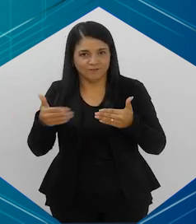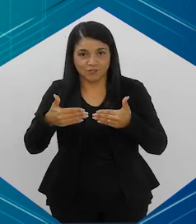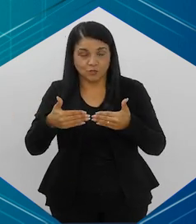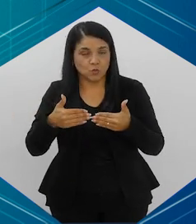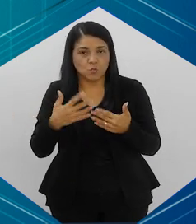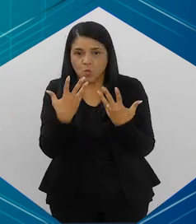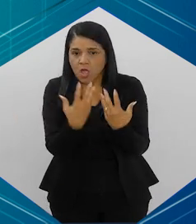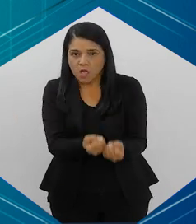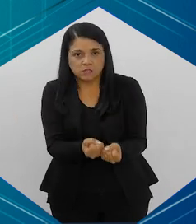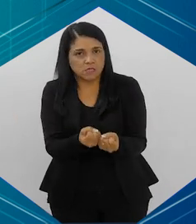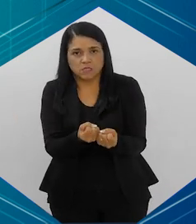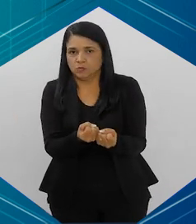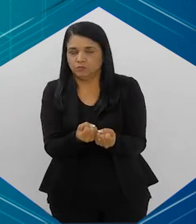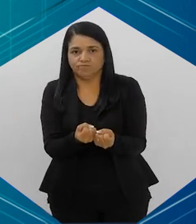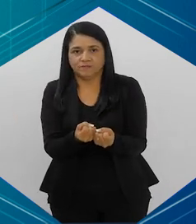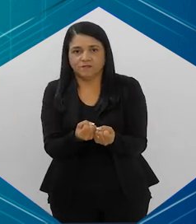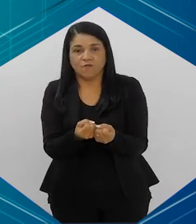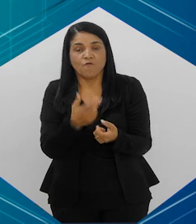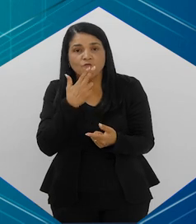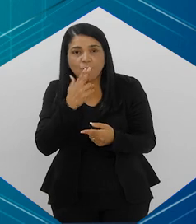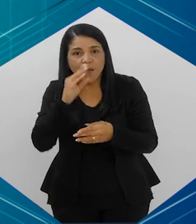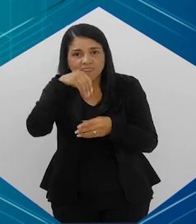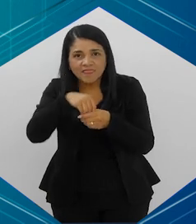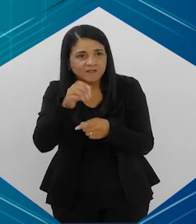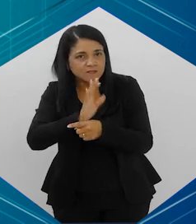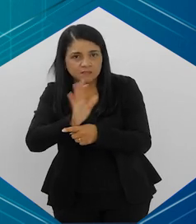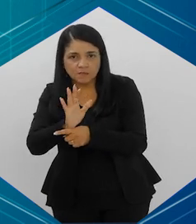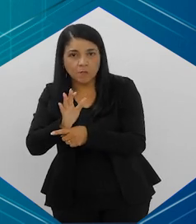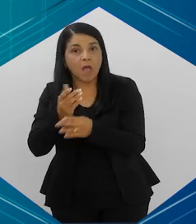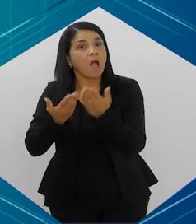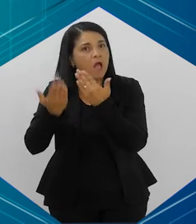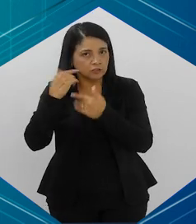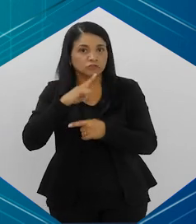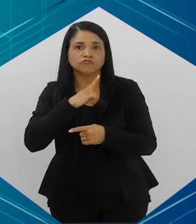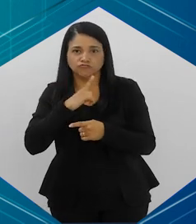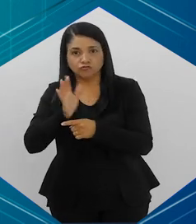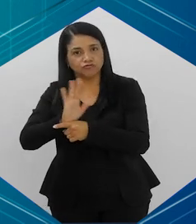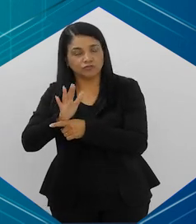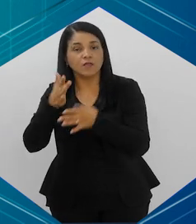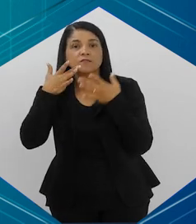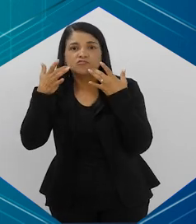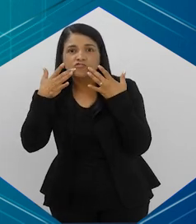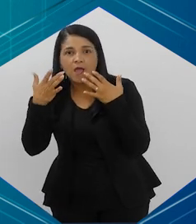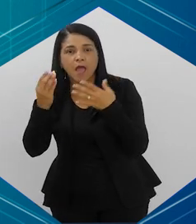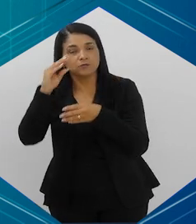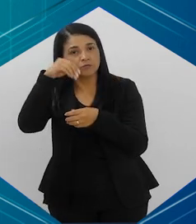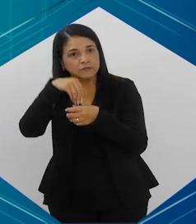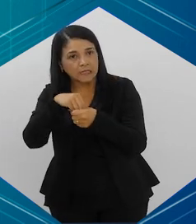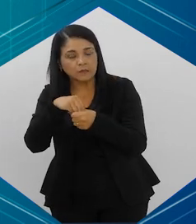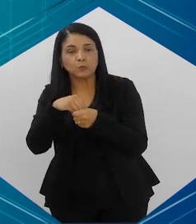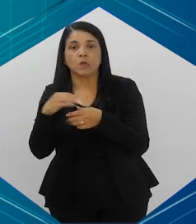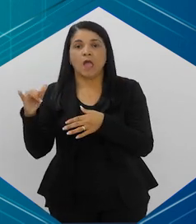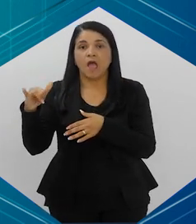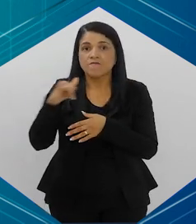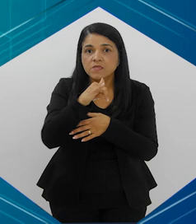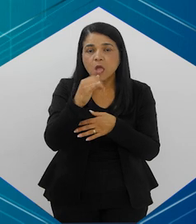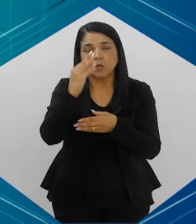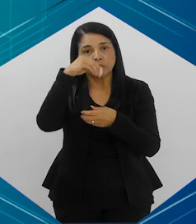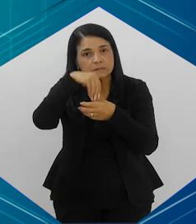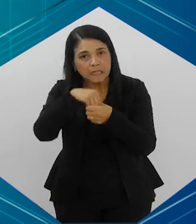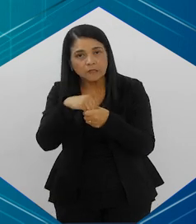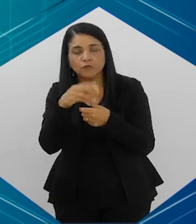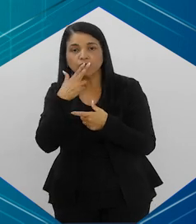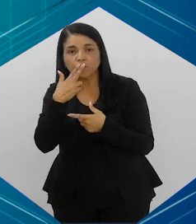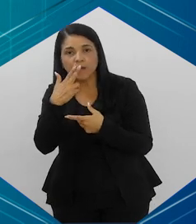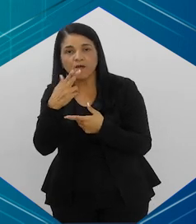inadmissível as pessoas voltarem a fumar em cinemas, que era algo que tinha antigamente, em casas de espetáculos, dentro de avião.